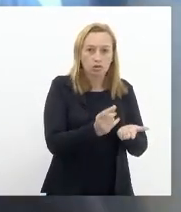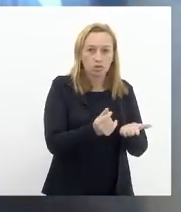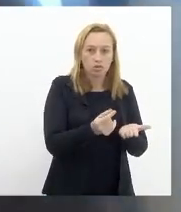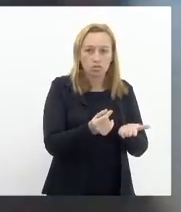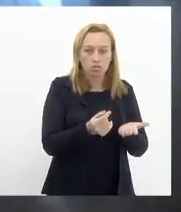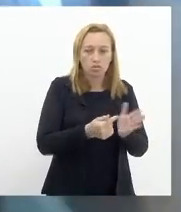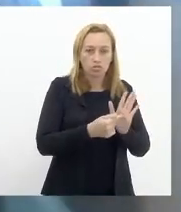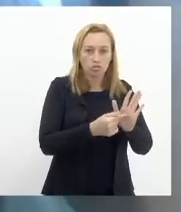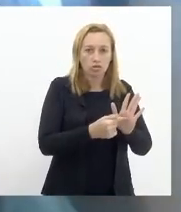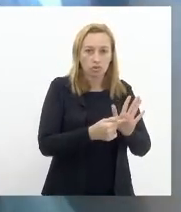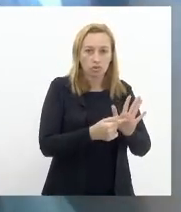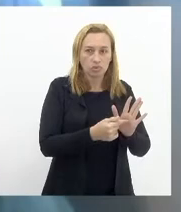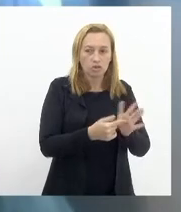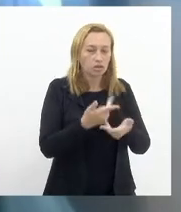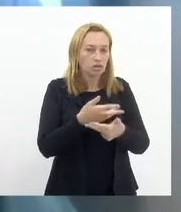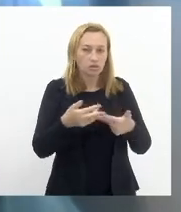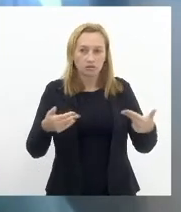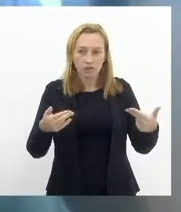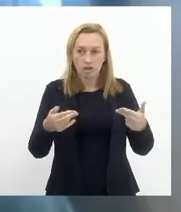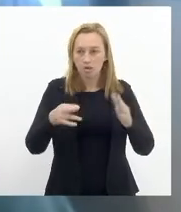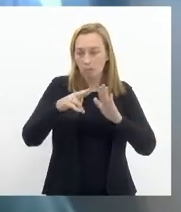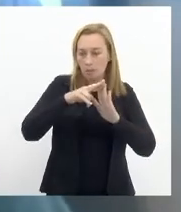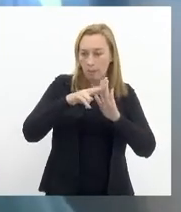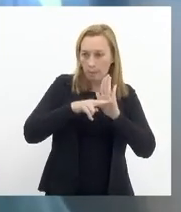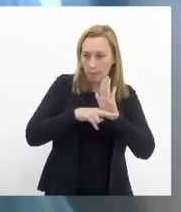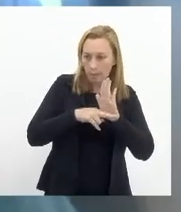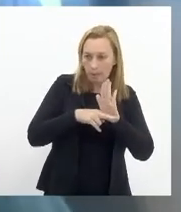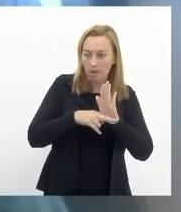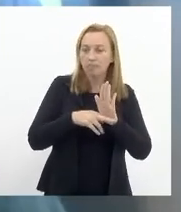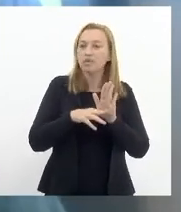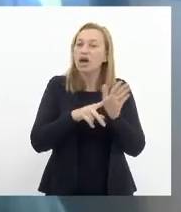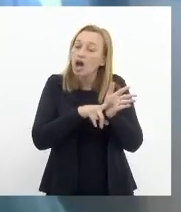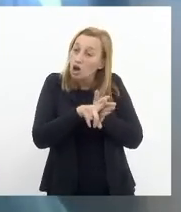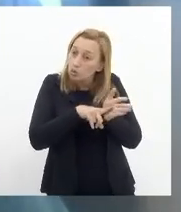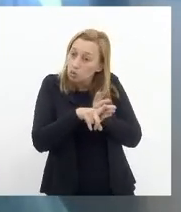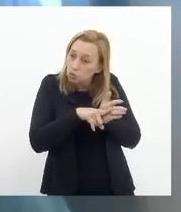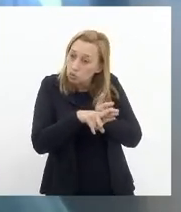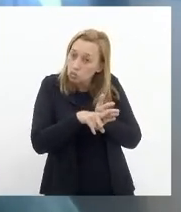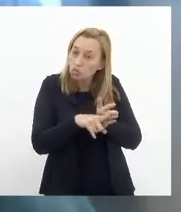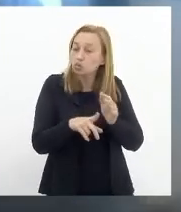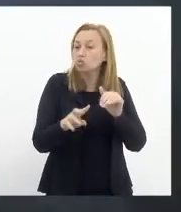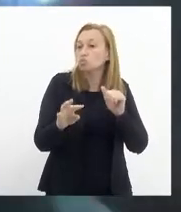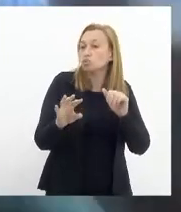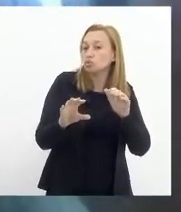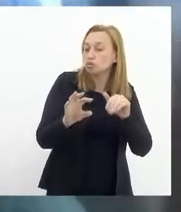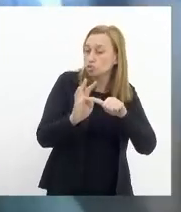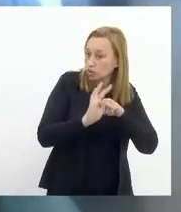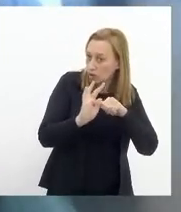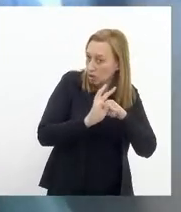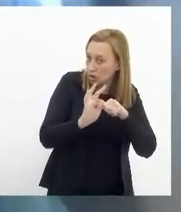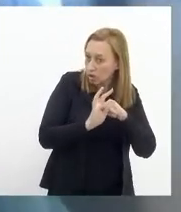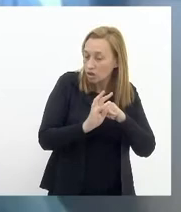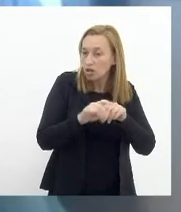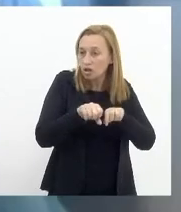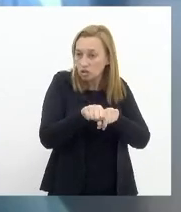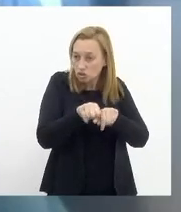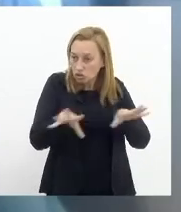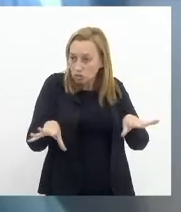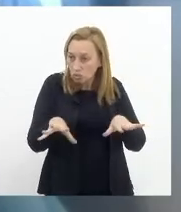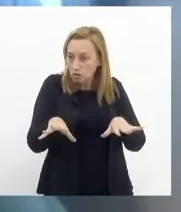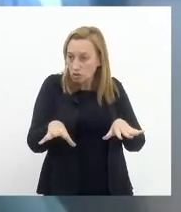ela tem uma série de parâmetros a consulta o parecer técnico a distribuição regional